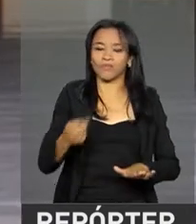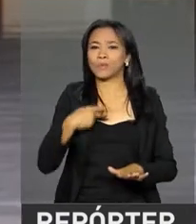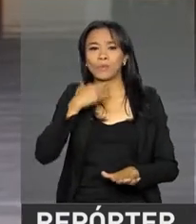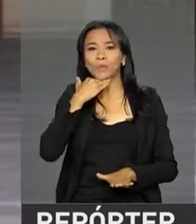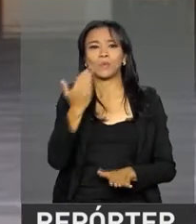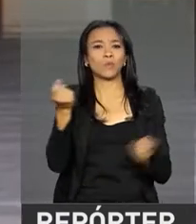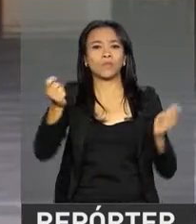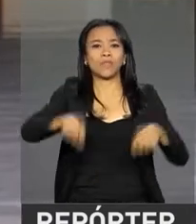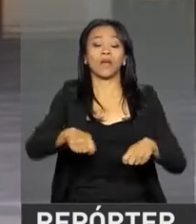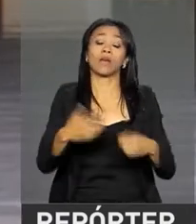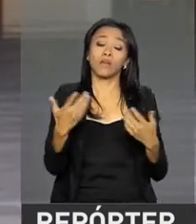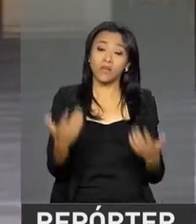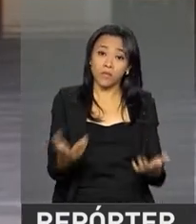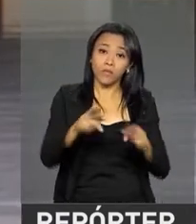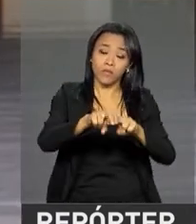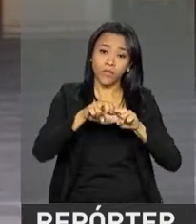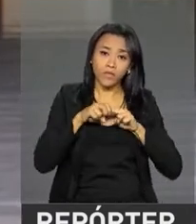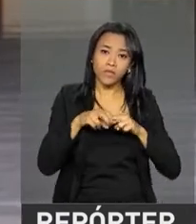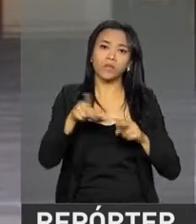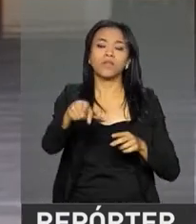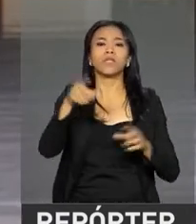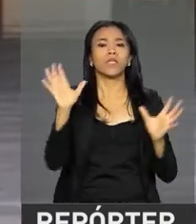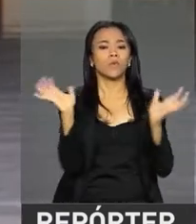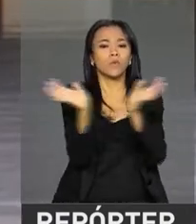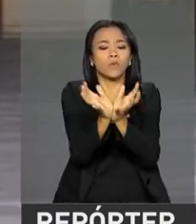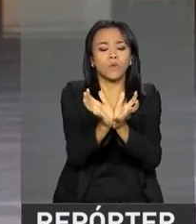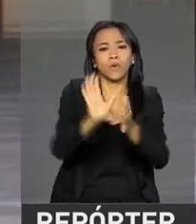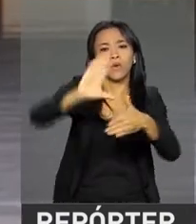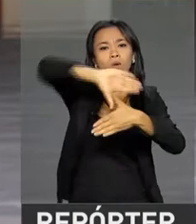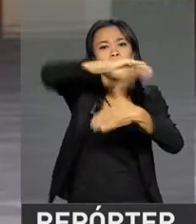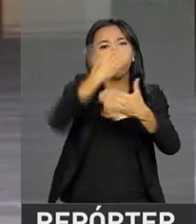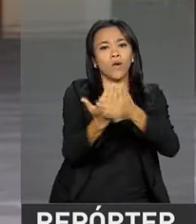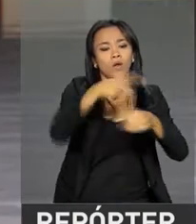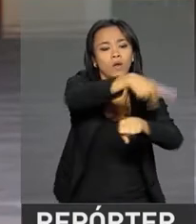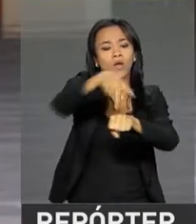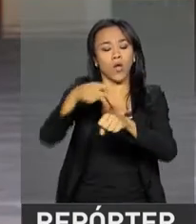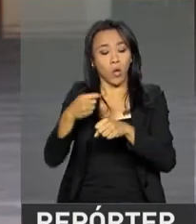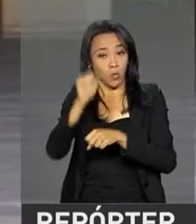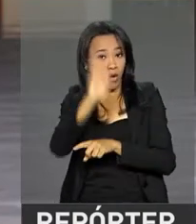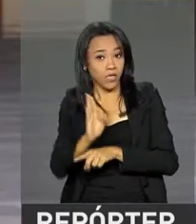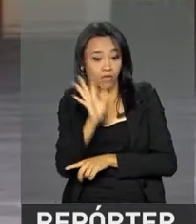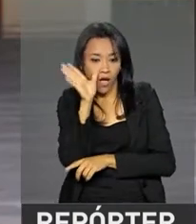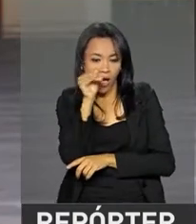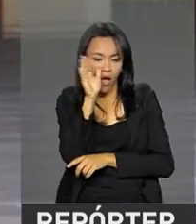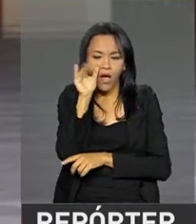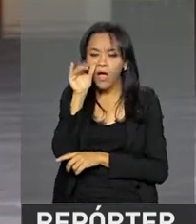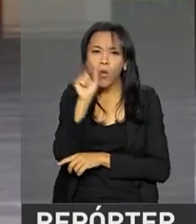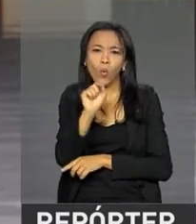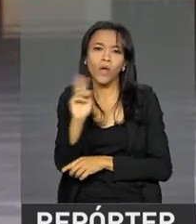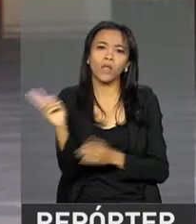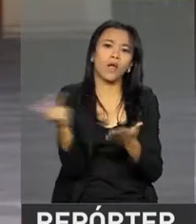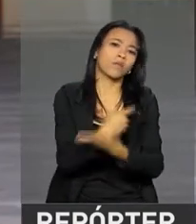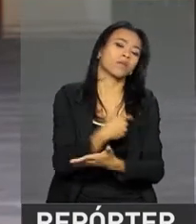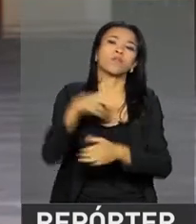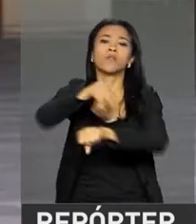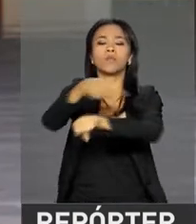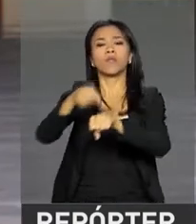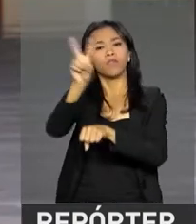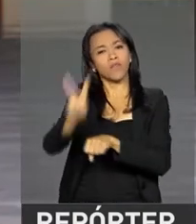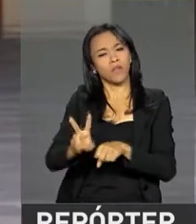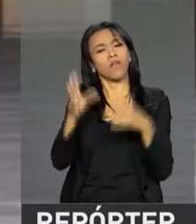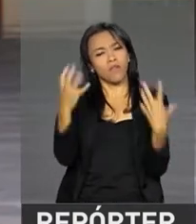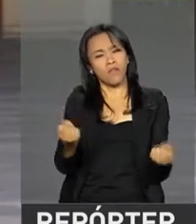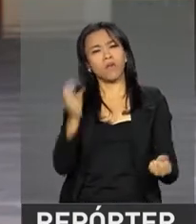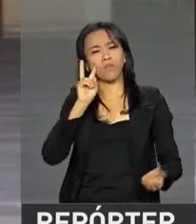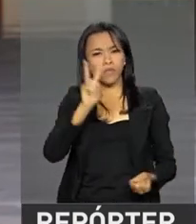à frente do bloco, à frente da presidência do bloco, o Brasil vai acompanhar com atenção os desdobramentos lá na Venezuela. Vamos ouvir, então,